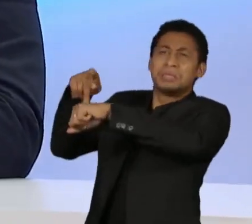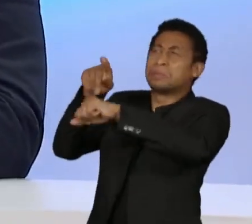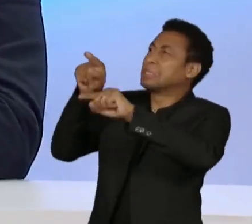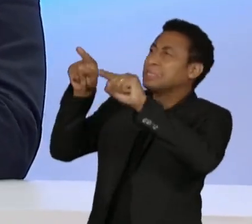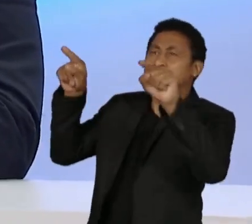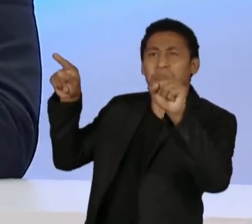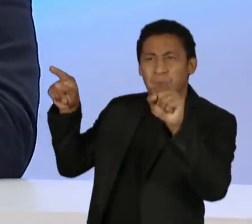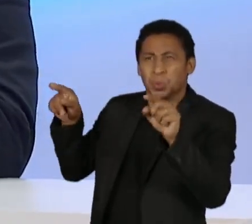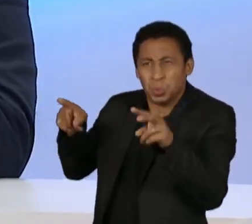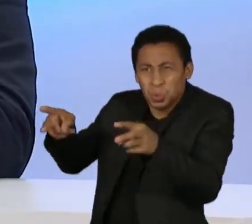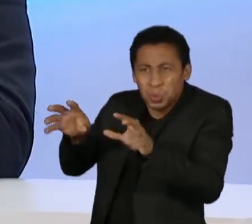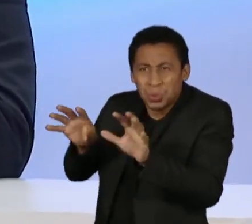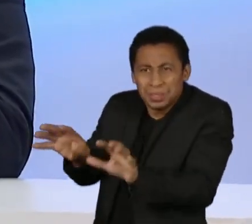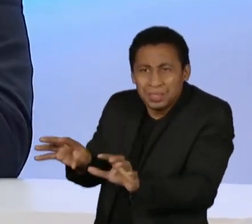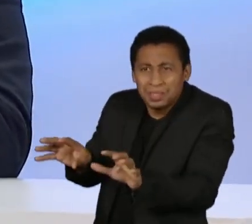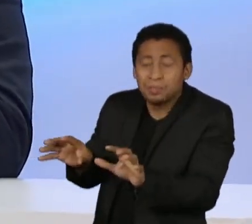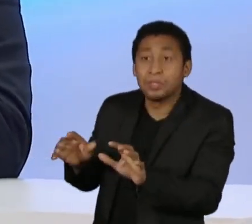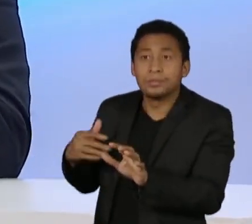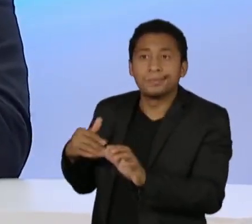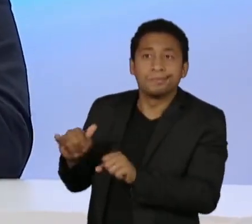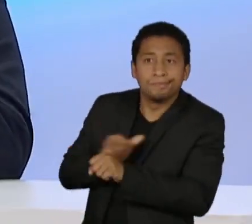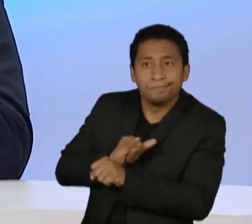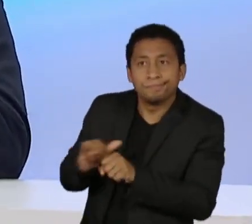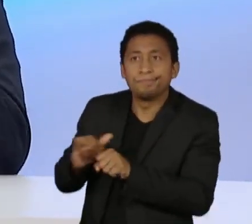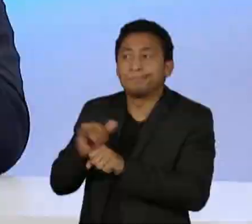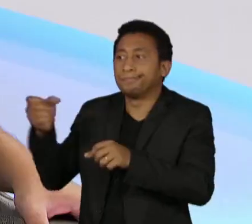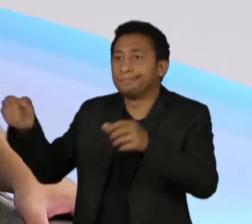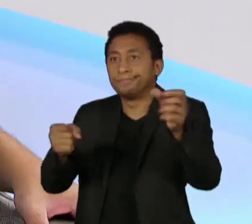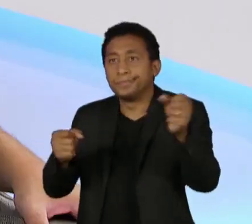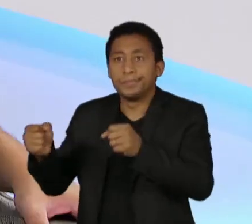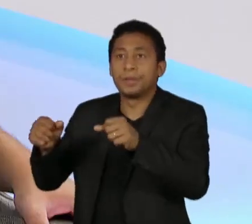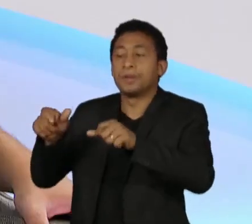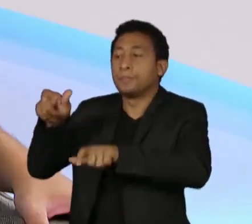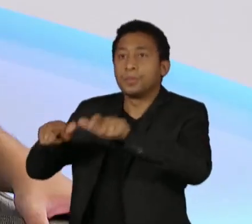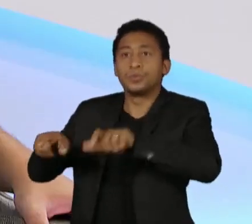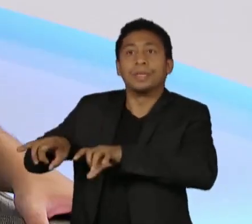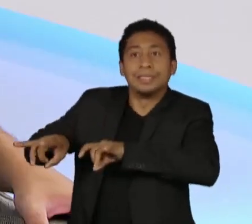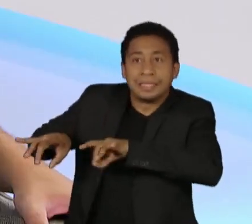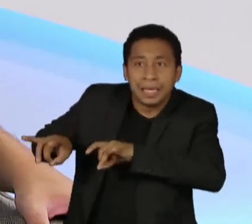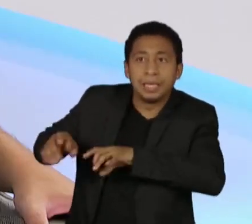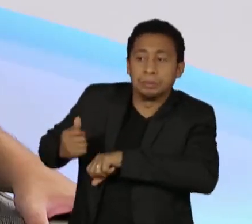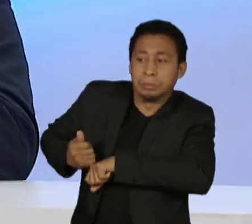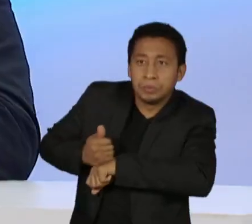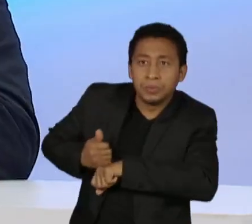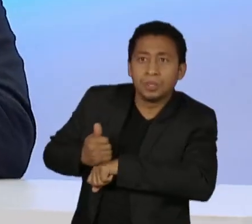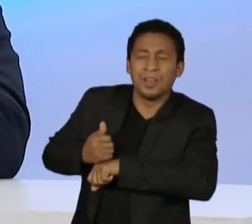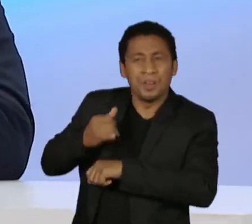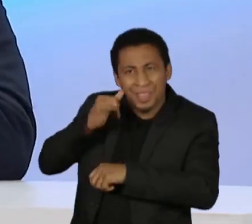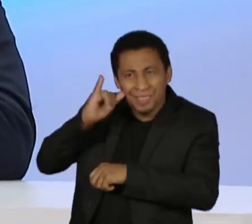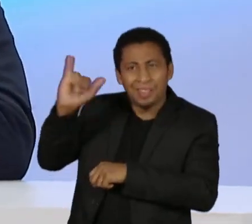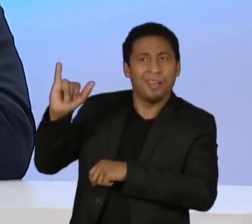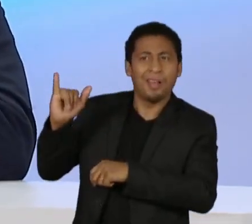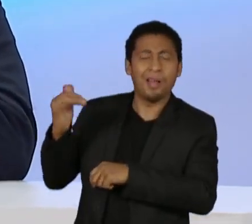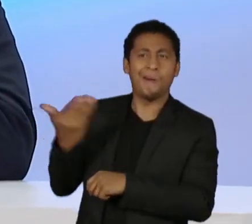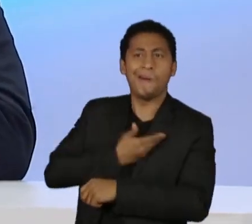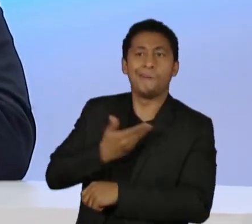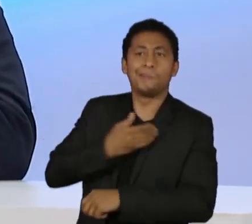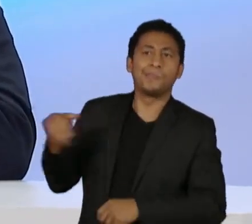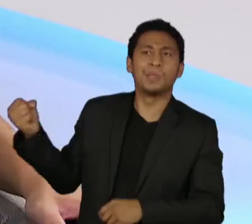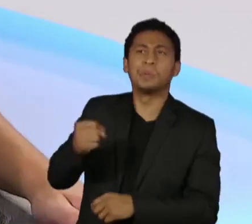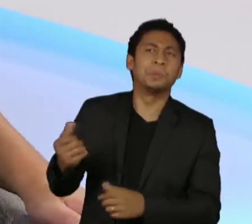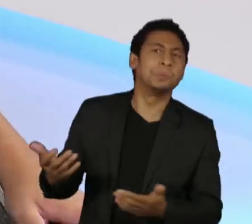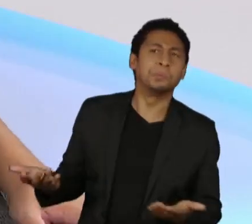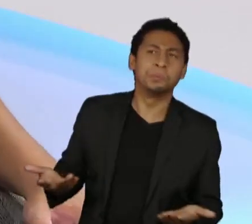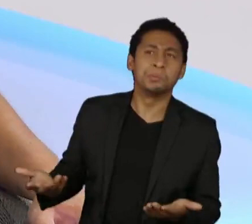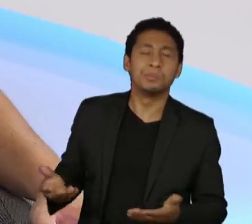estatal, mas botar nomeações mais técnicas, menos ligadas aos quadros do próprio partido, né? Mas isso também parece que está... Então, isso aí,